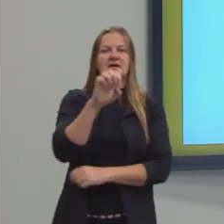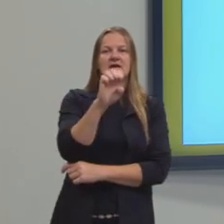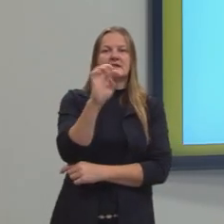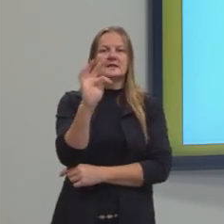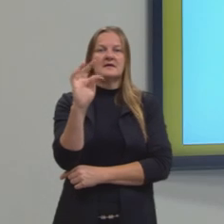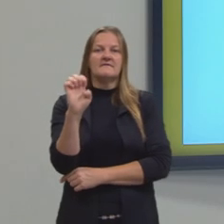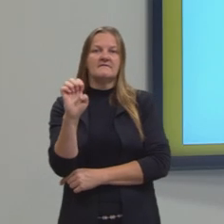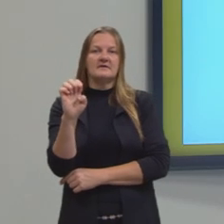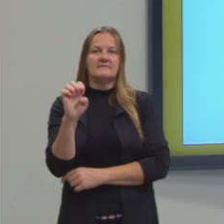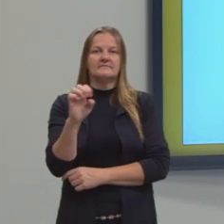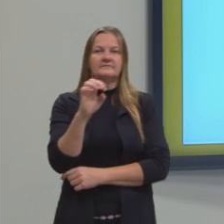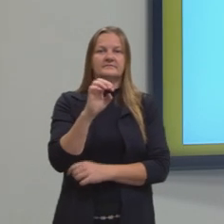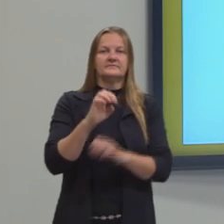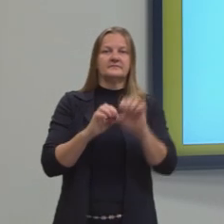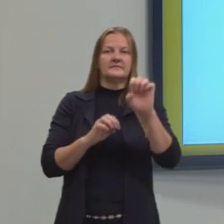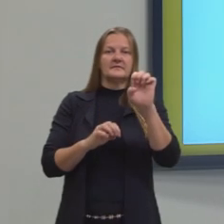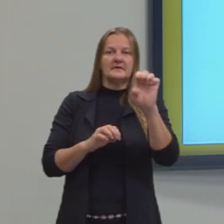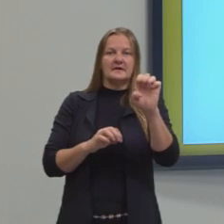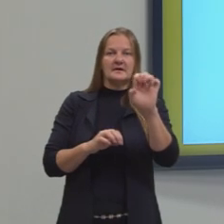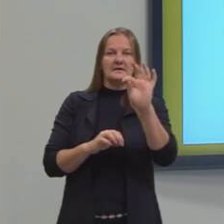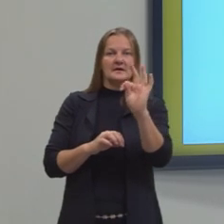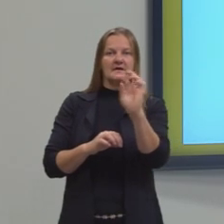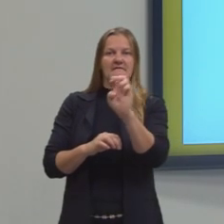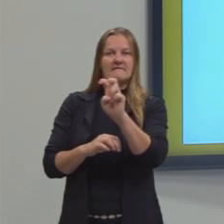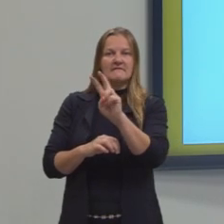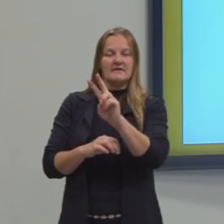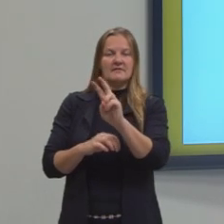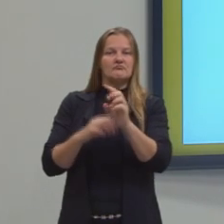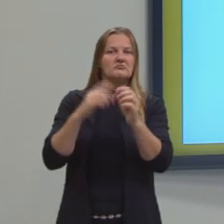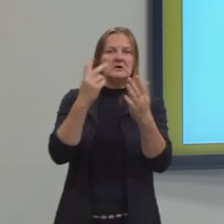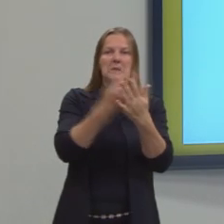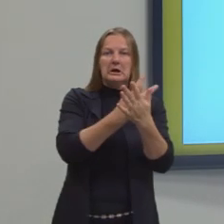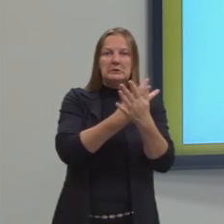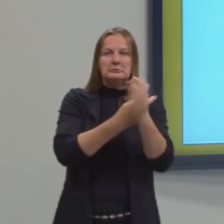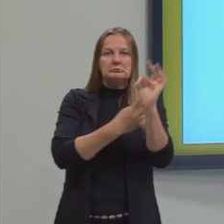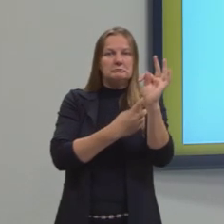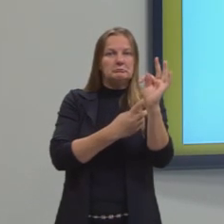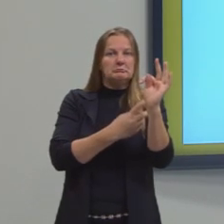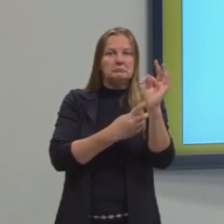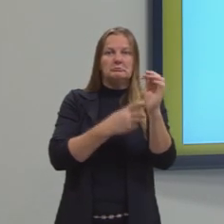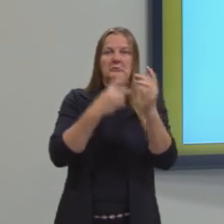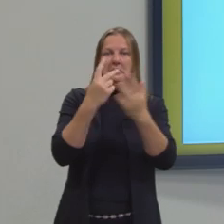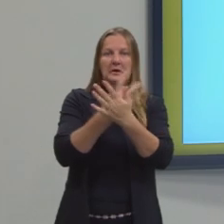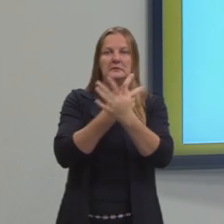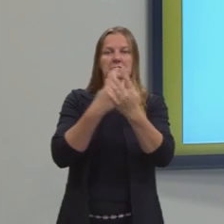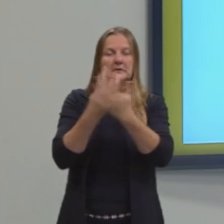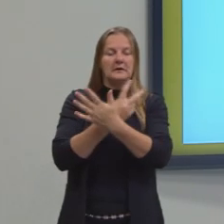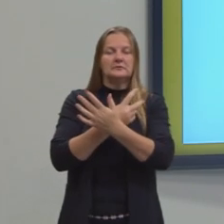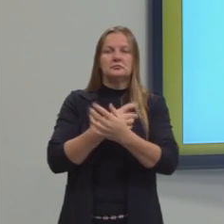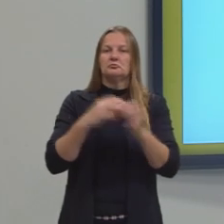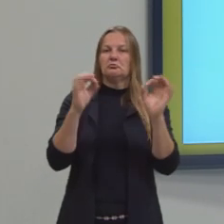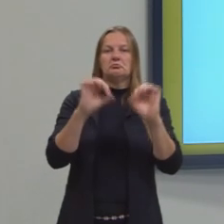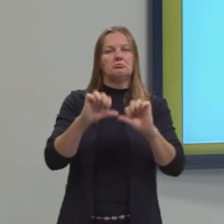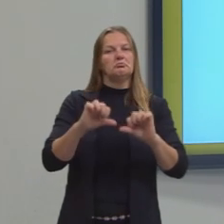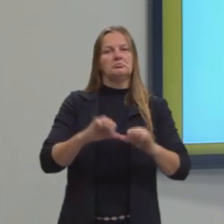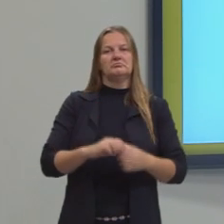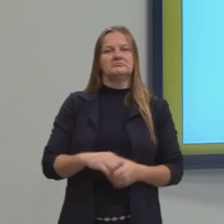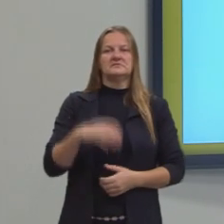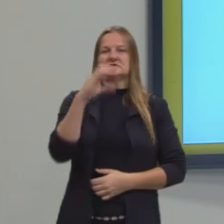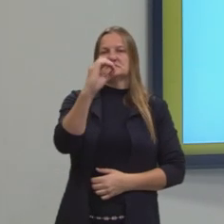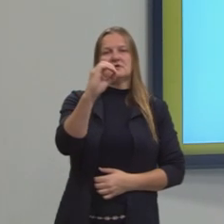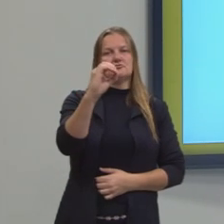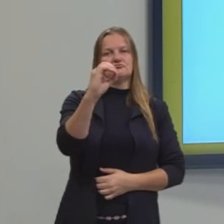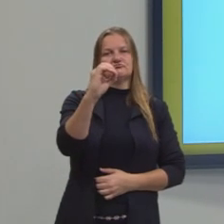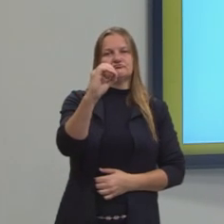Notem que ETV não configura nenhuma letra na posição correta. Então, se não tem nenhuma letra na posição correta, o